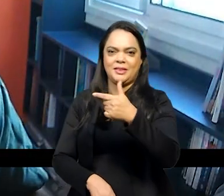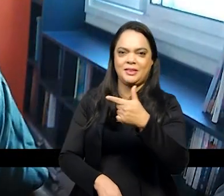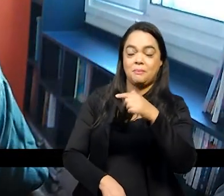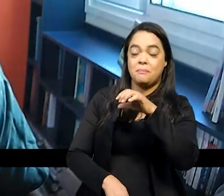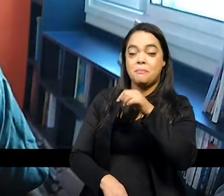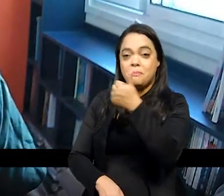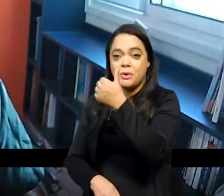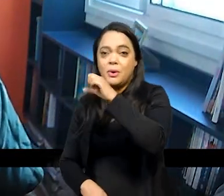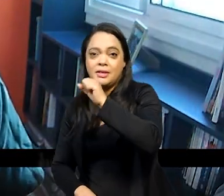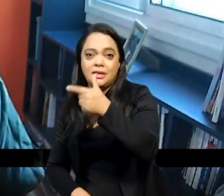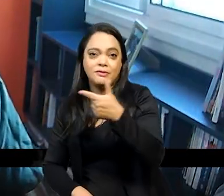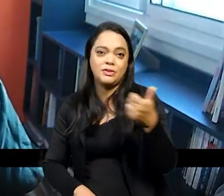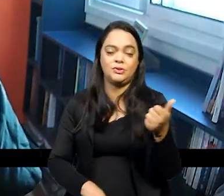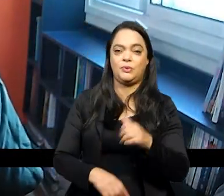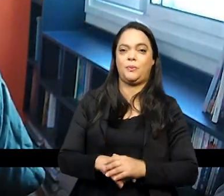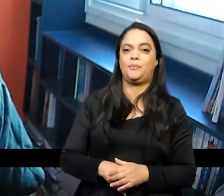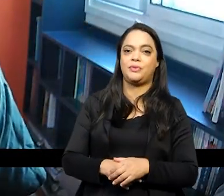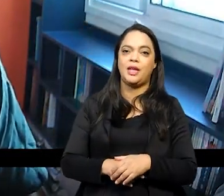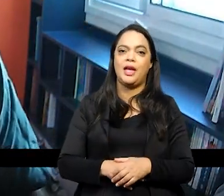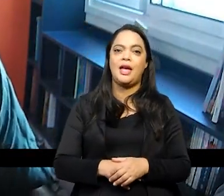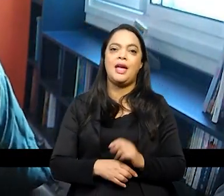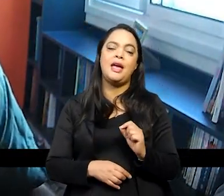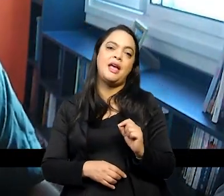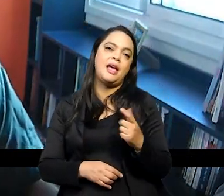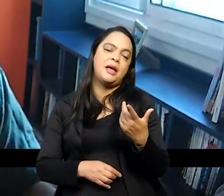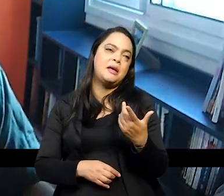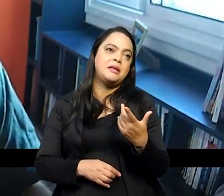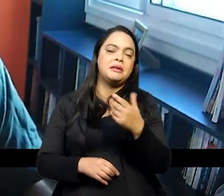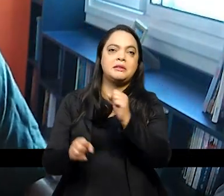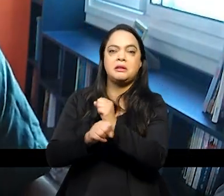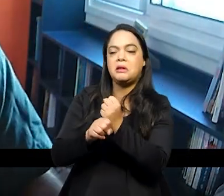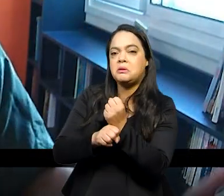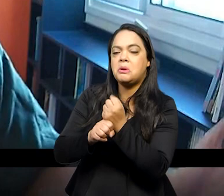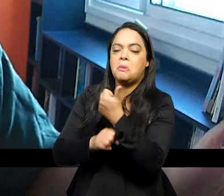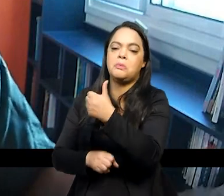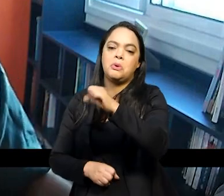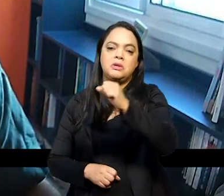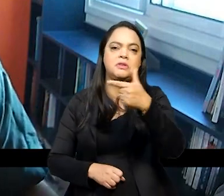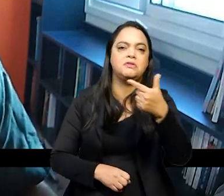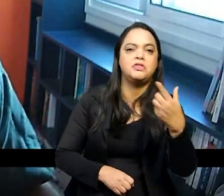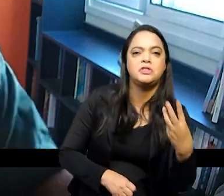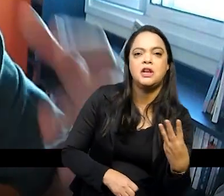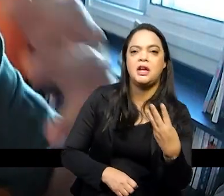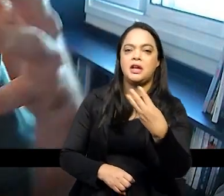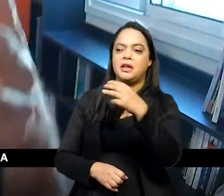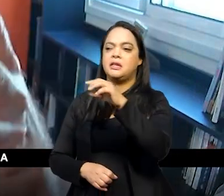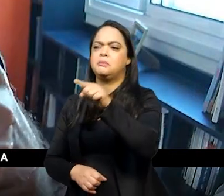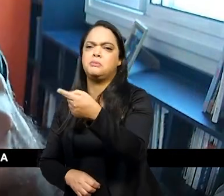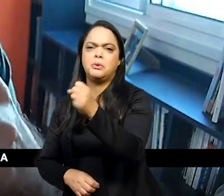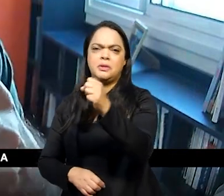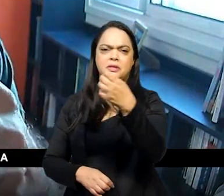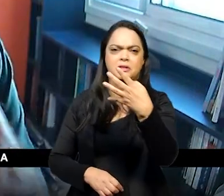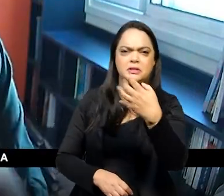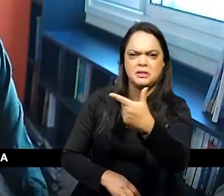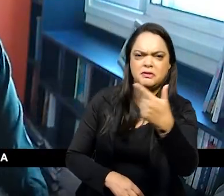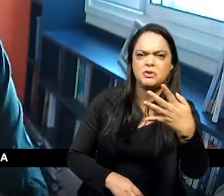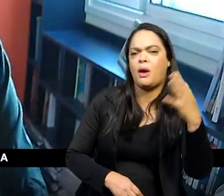1822 e 1823 no Pará de 1823 e 1824 e ignorasse